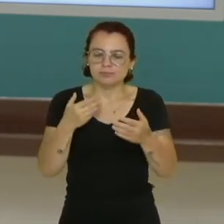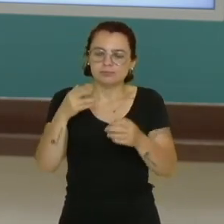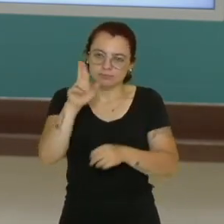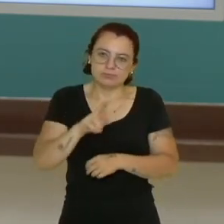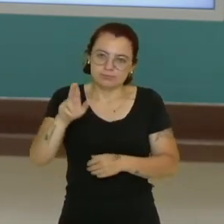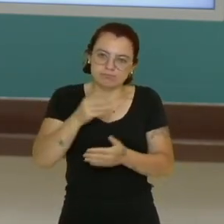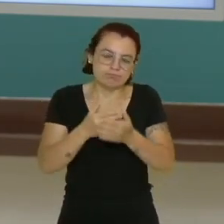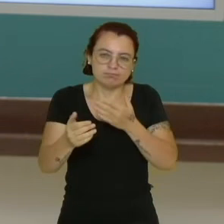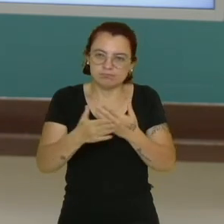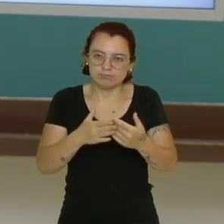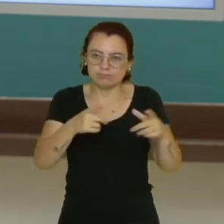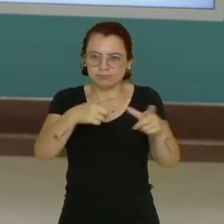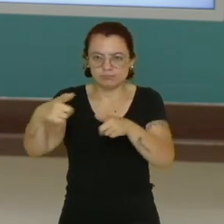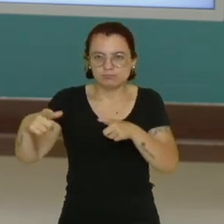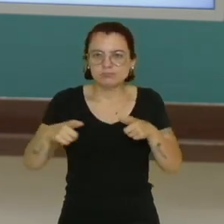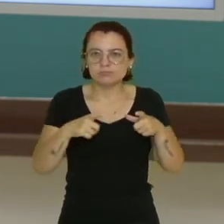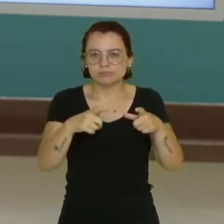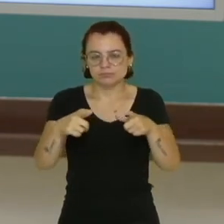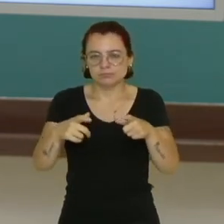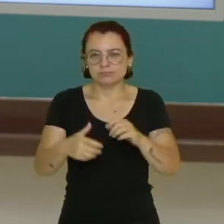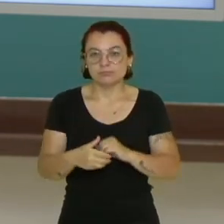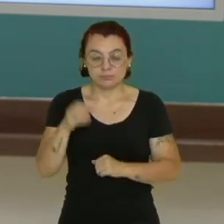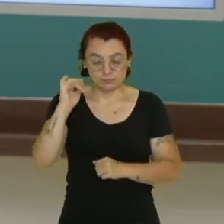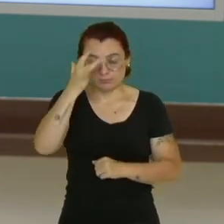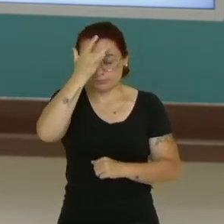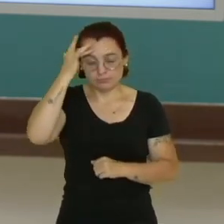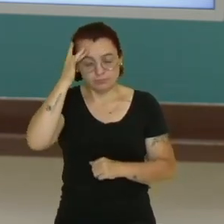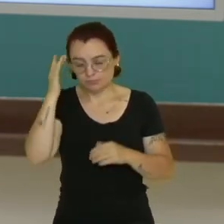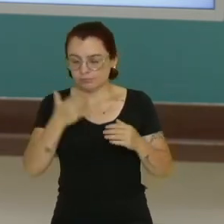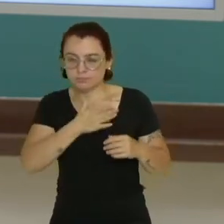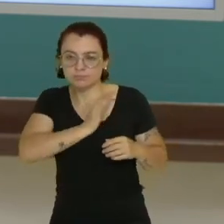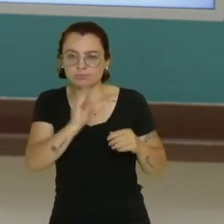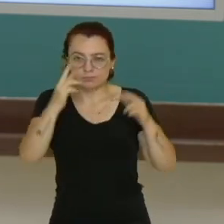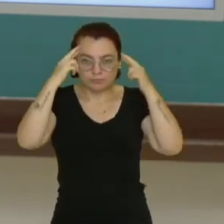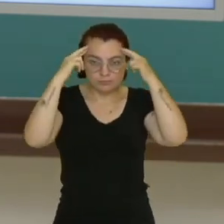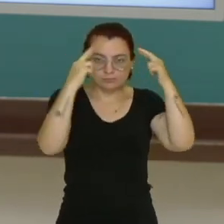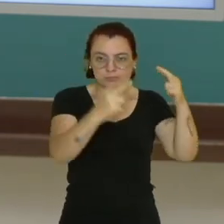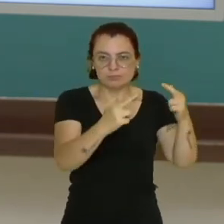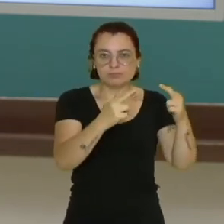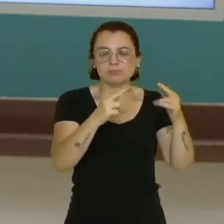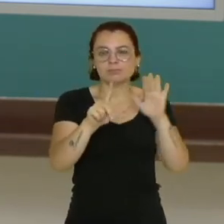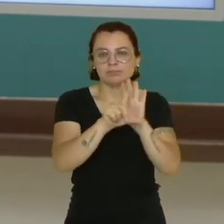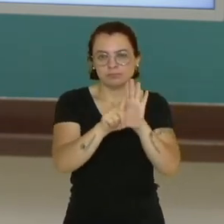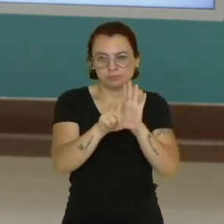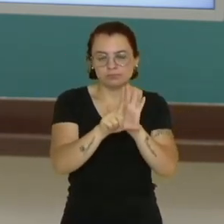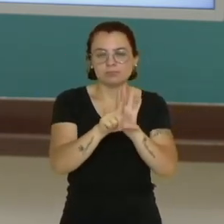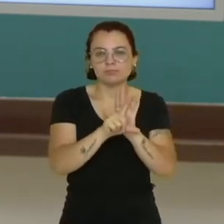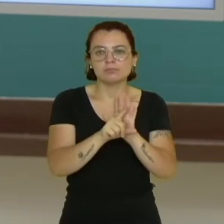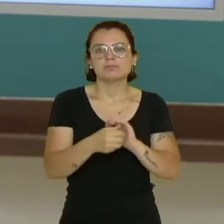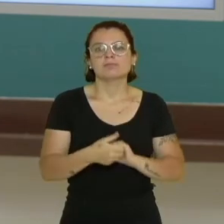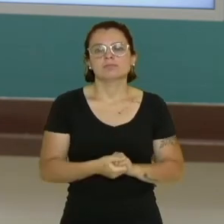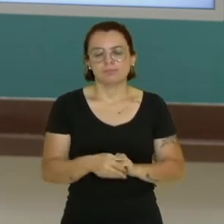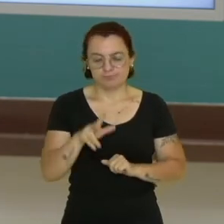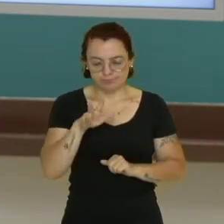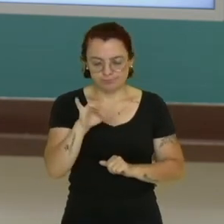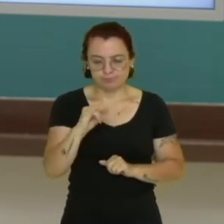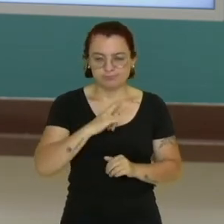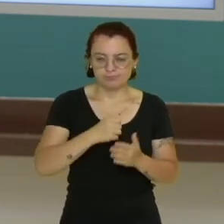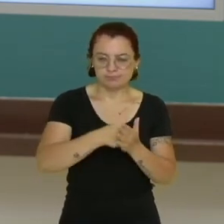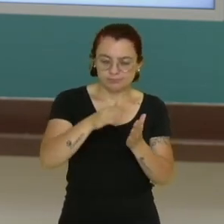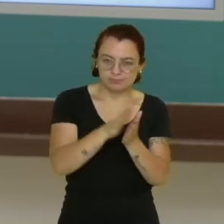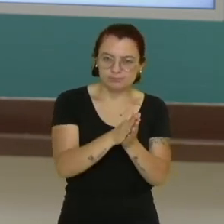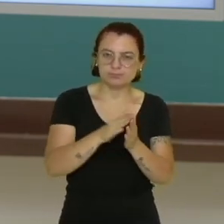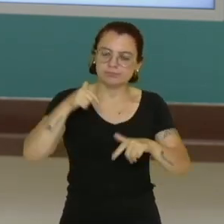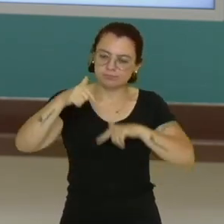Uma pessoa no Brasil que não respeita a lei, também vai ter sanções à lei. Na forma de multa, serviço